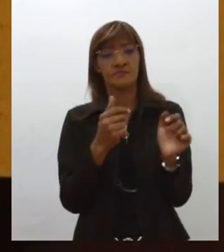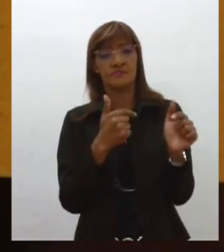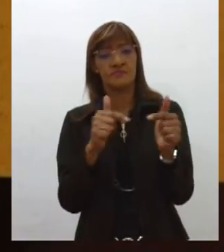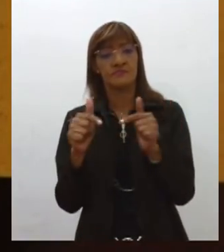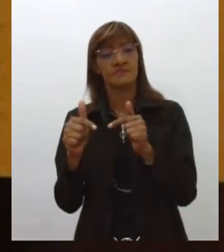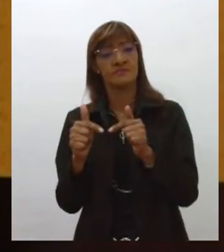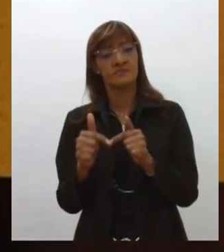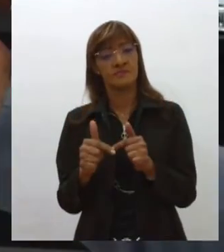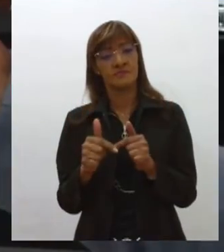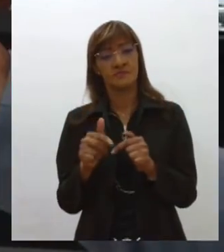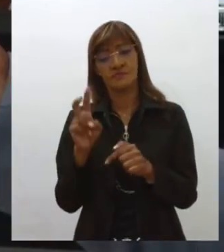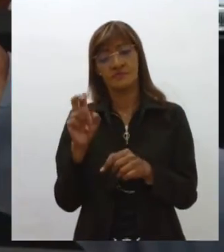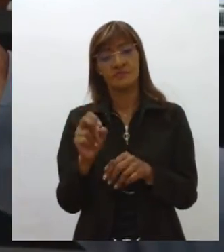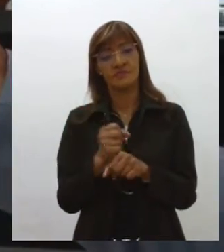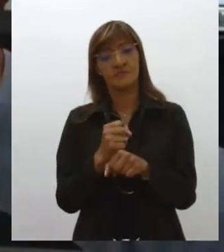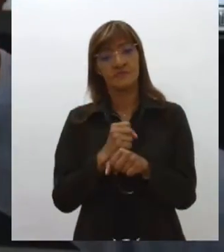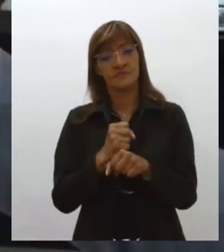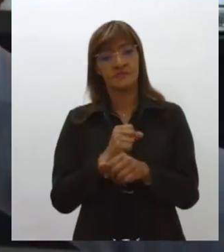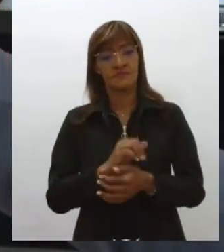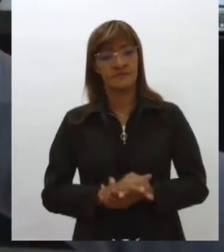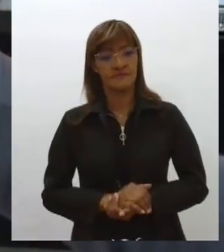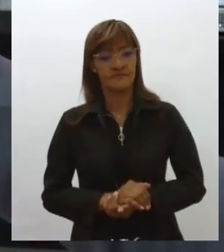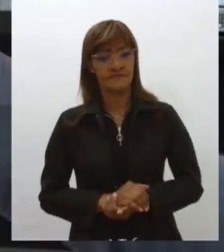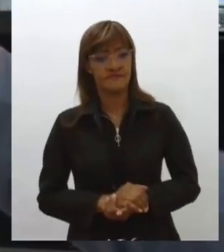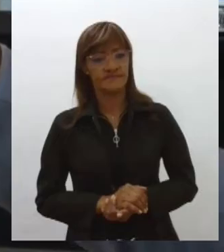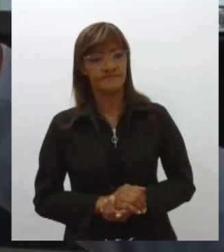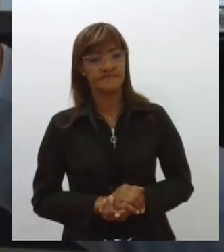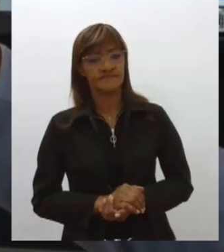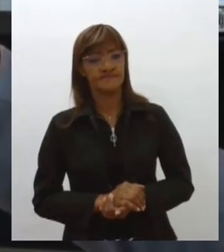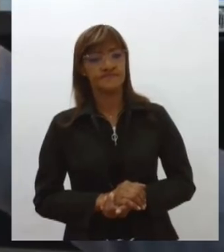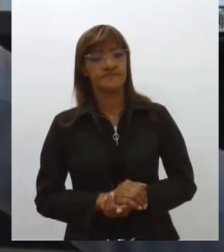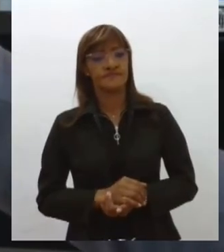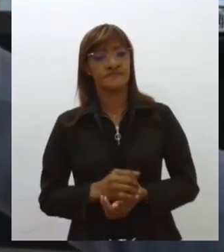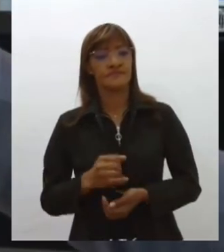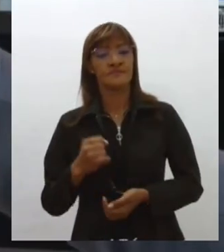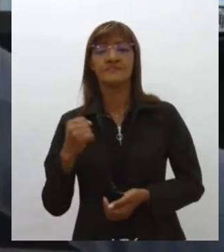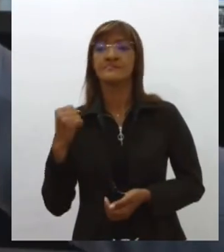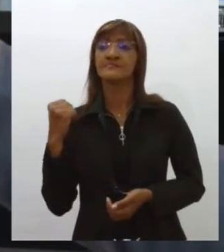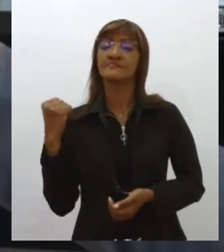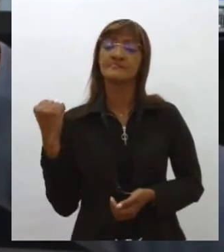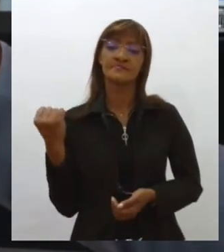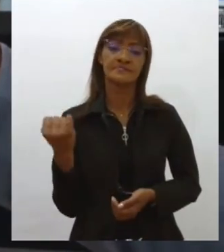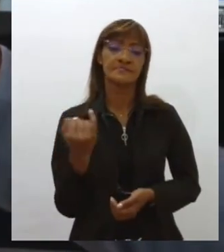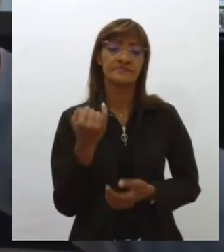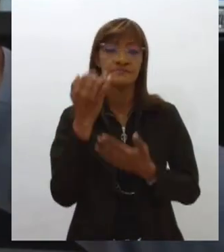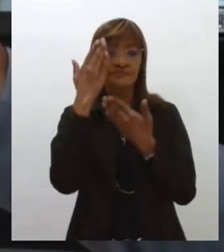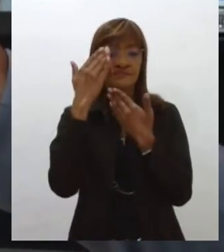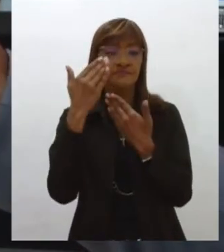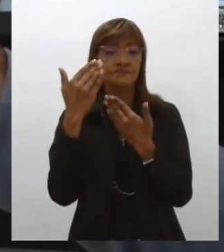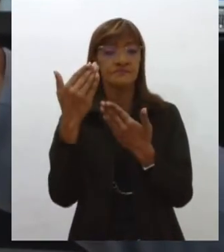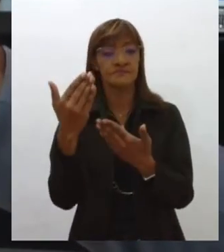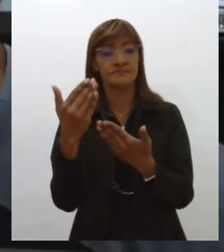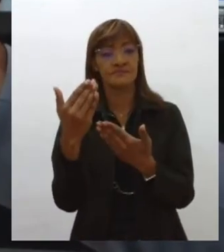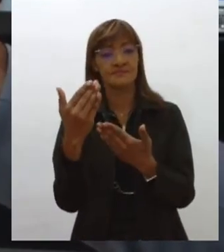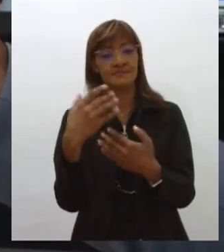esses 50 anos. É com gratidão que a gente completa esses 50 anos e eu me sinto